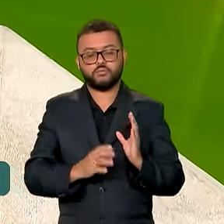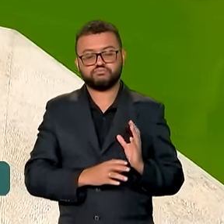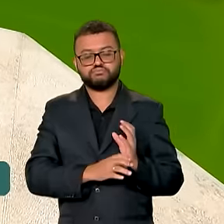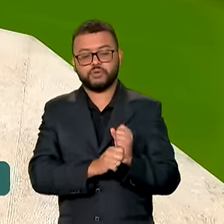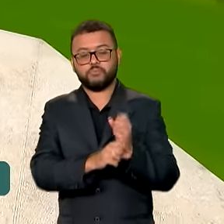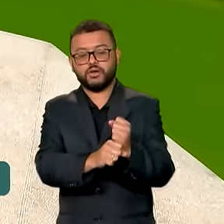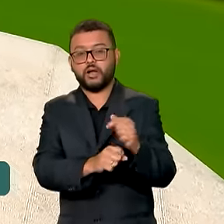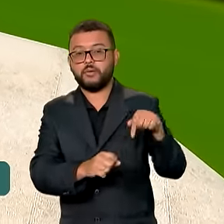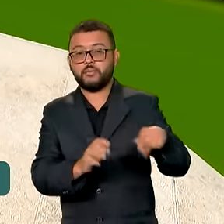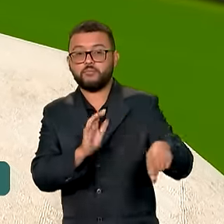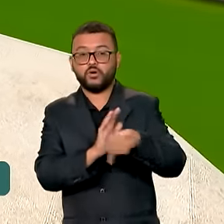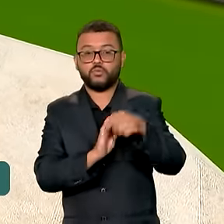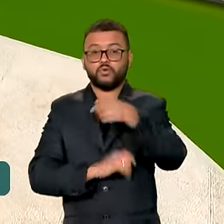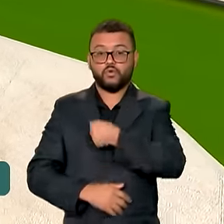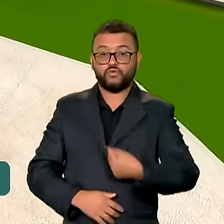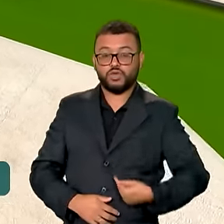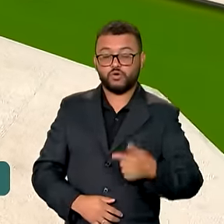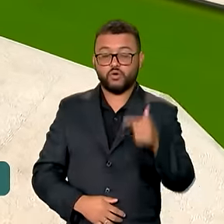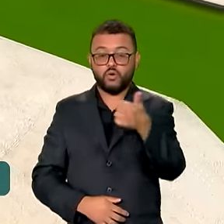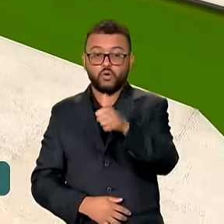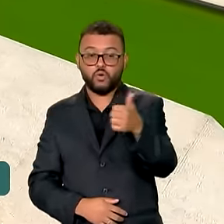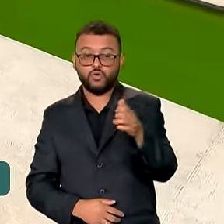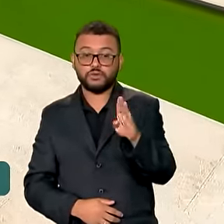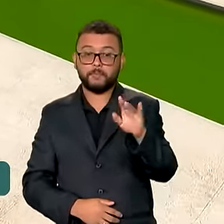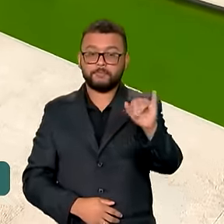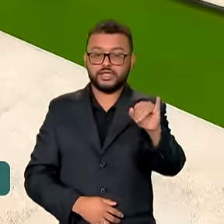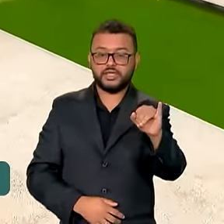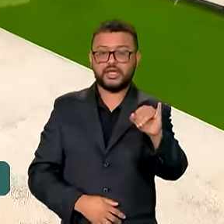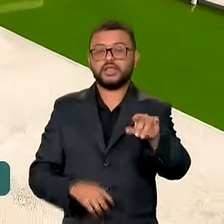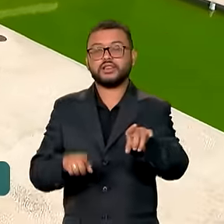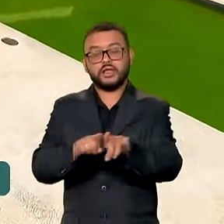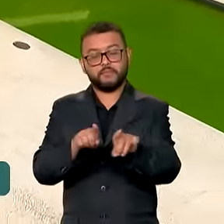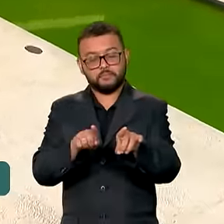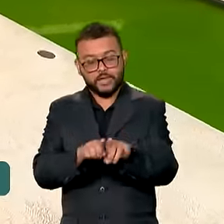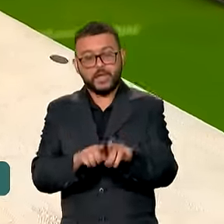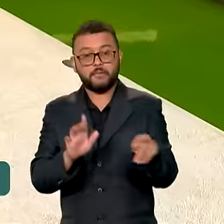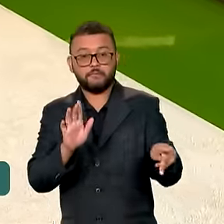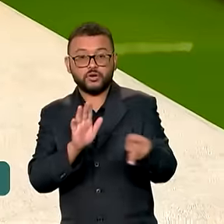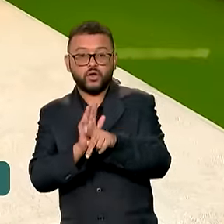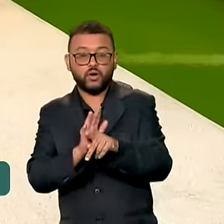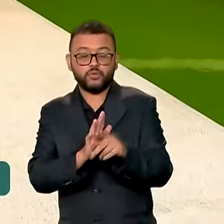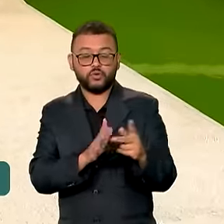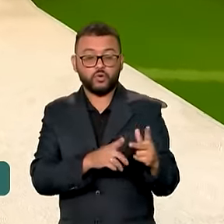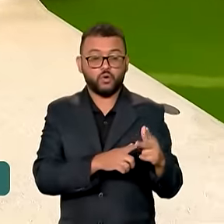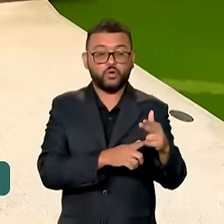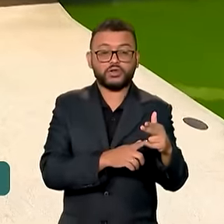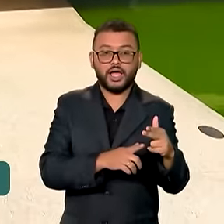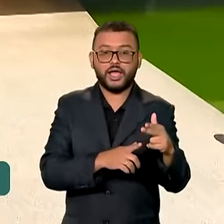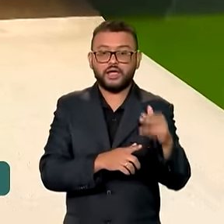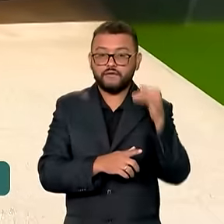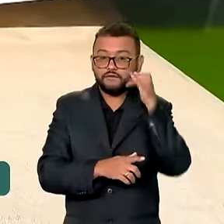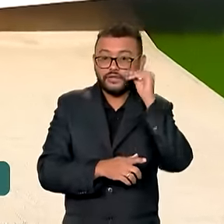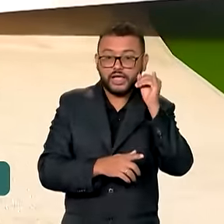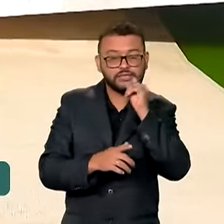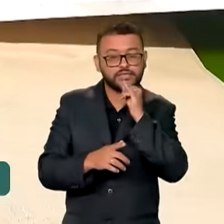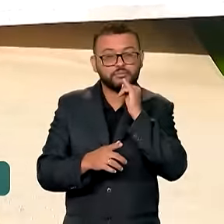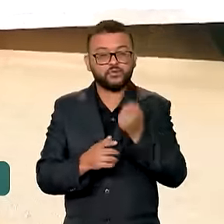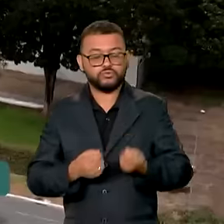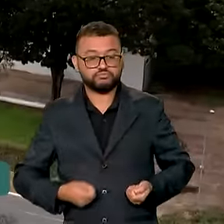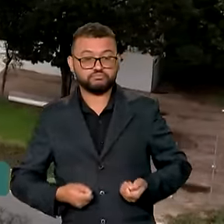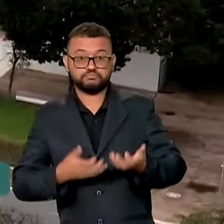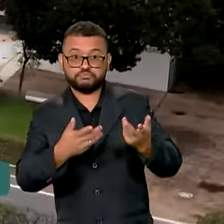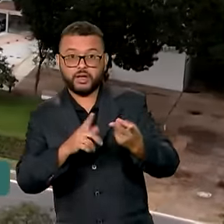anunciado pelo governo, 11 bilhões e 200 milhões de reais serão bloqueados por conta do aumento de